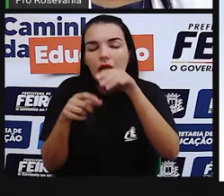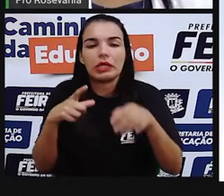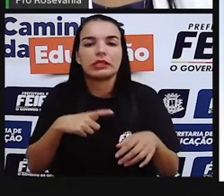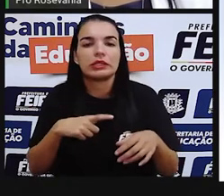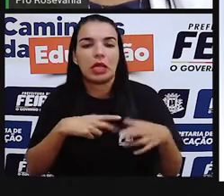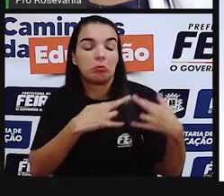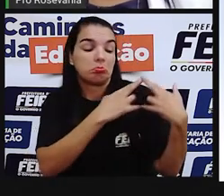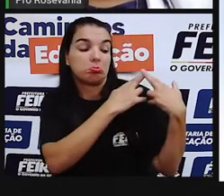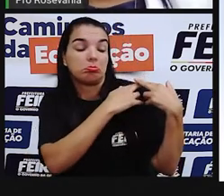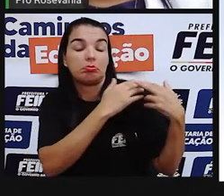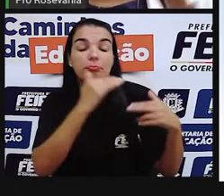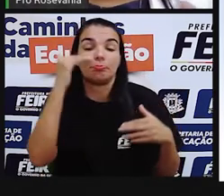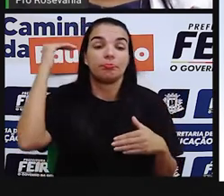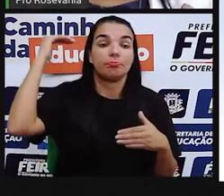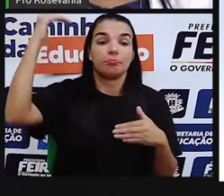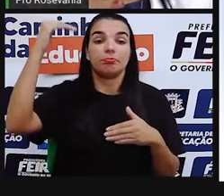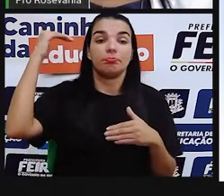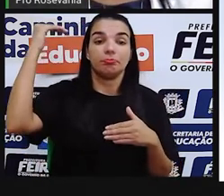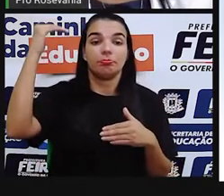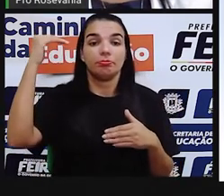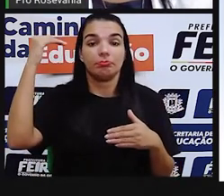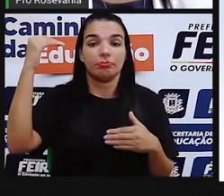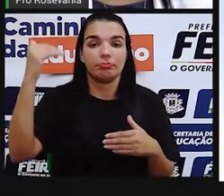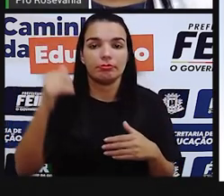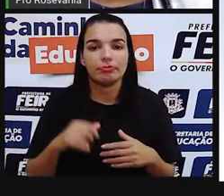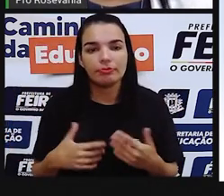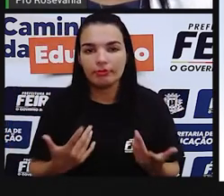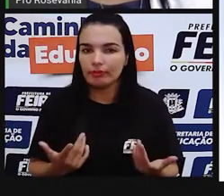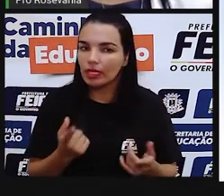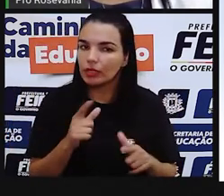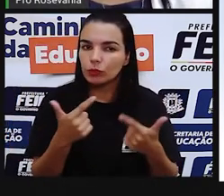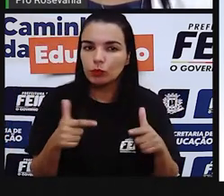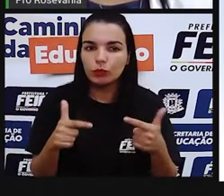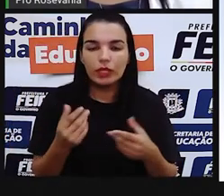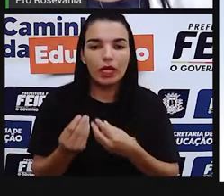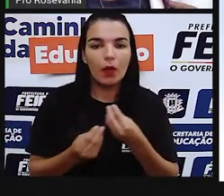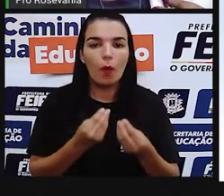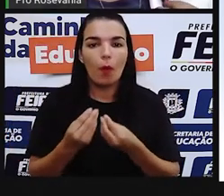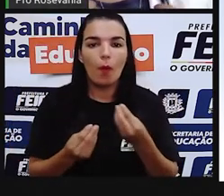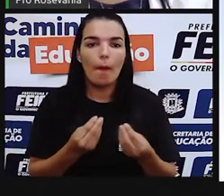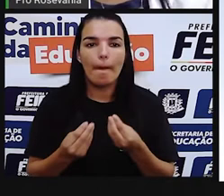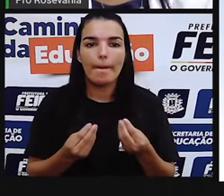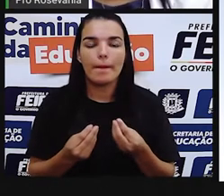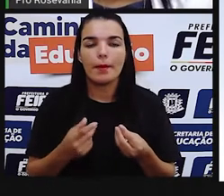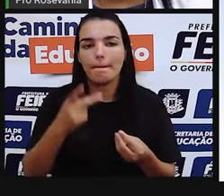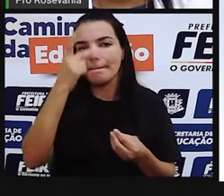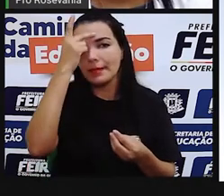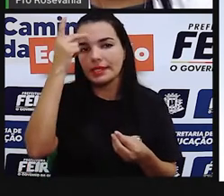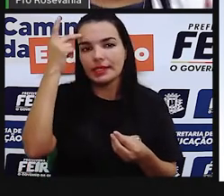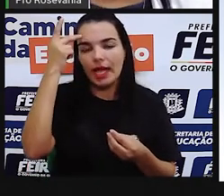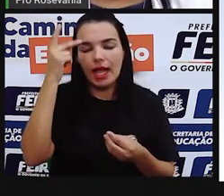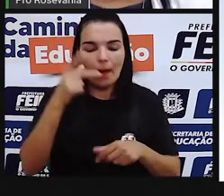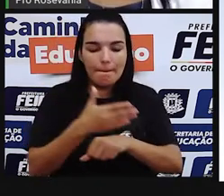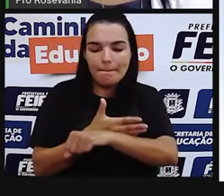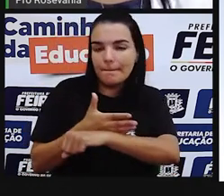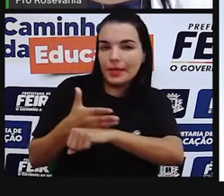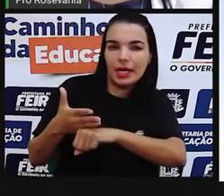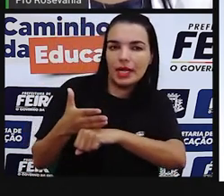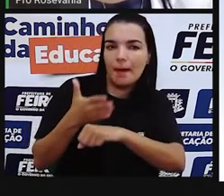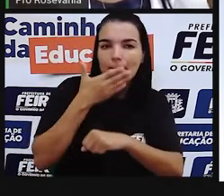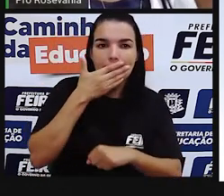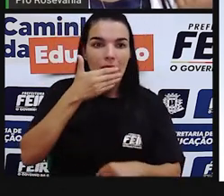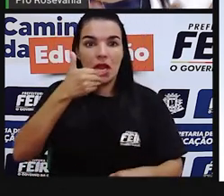E aí colocou uma raça, né? Como superior, que manda, que tem todo o poder,